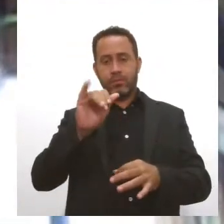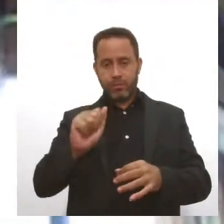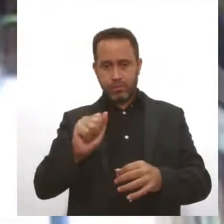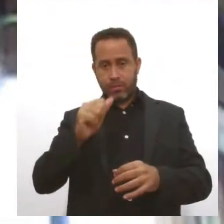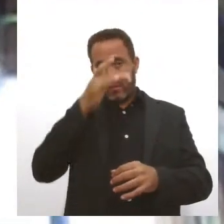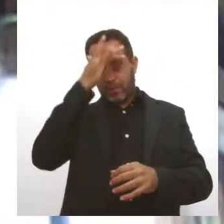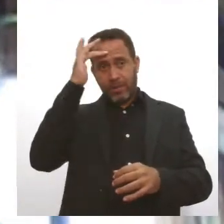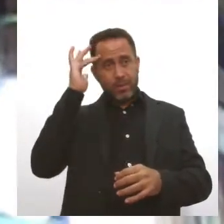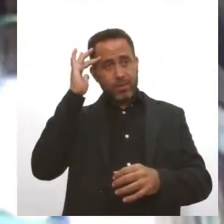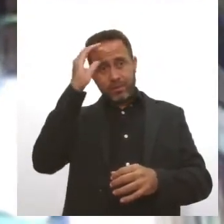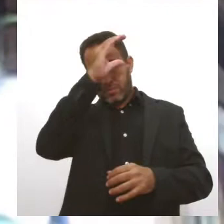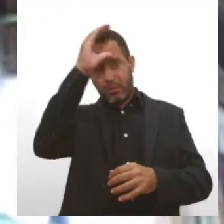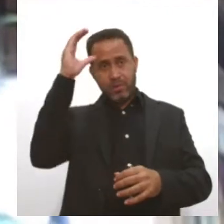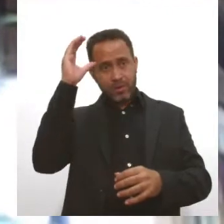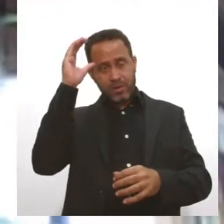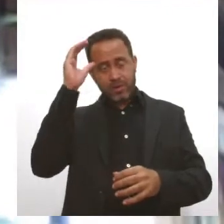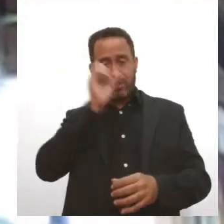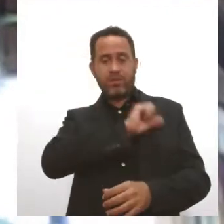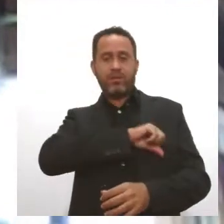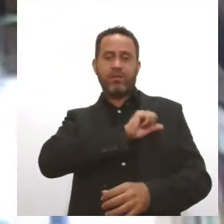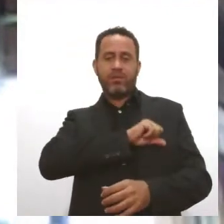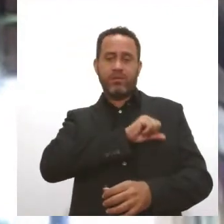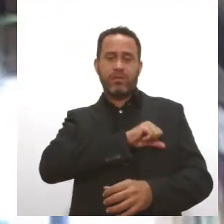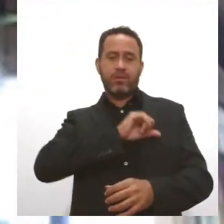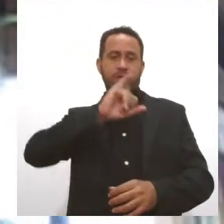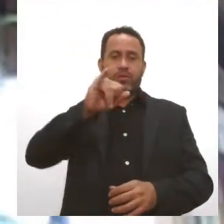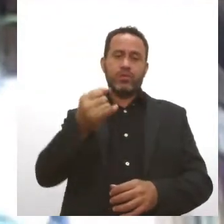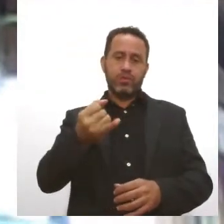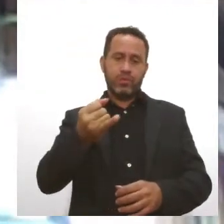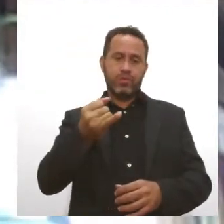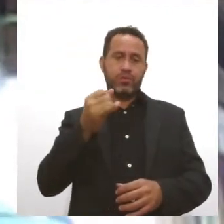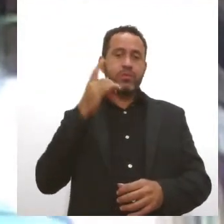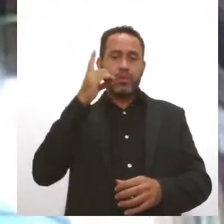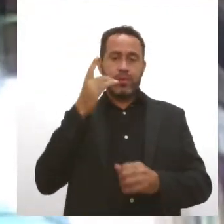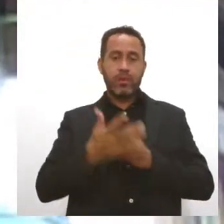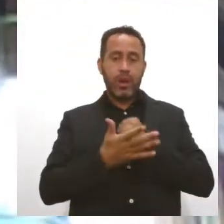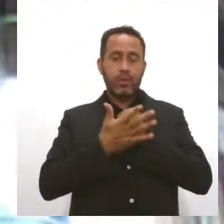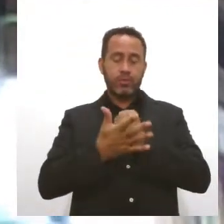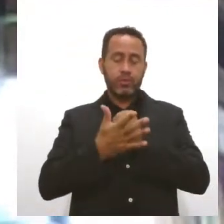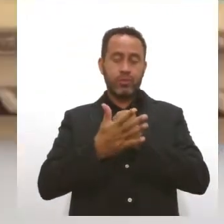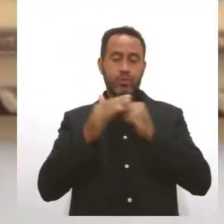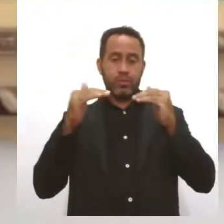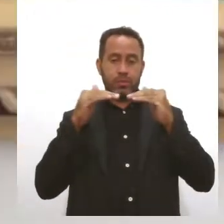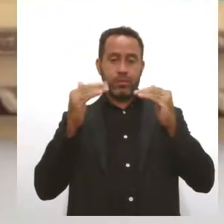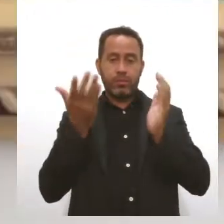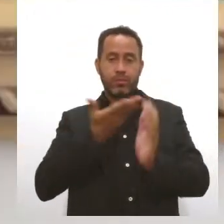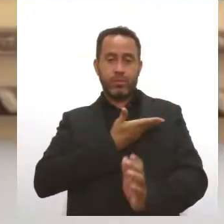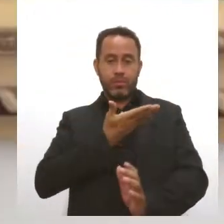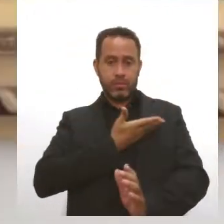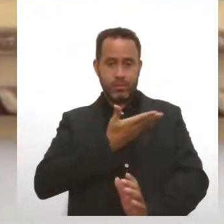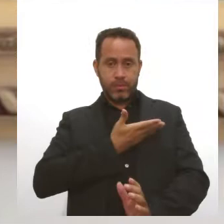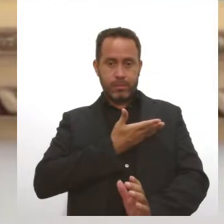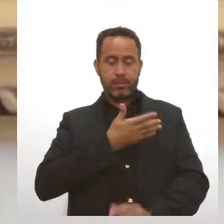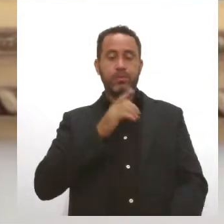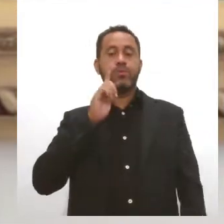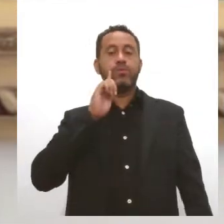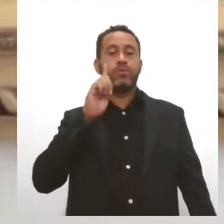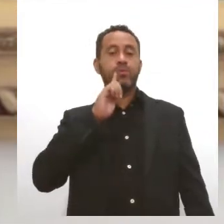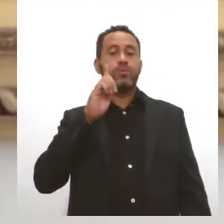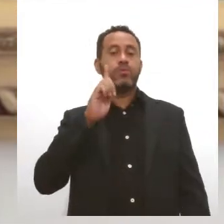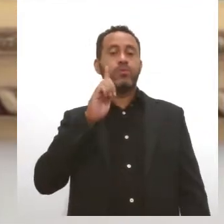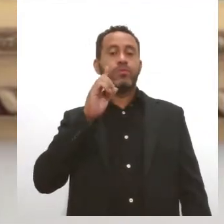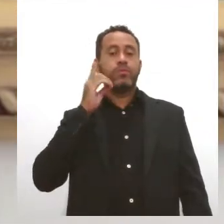sendo penalizado com multa e juros. O deputado pediu apoio dos colegas à proposta. O deputado Gilmar Carvalho